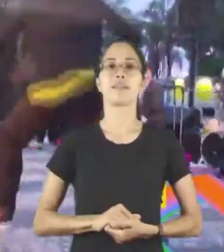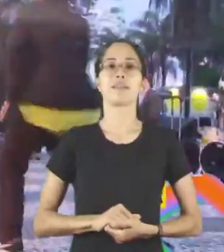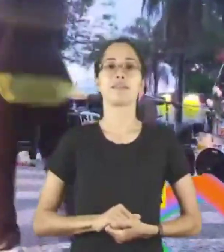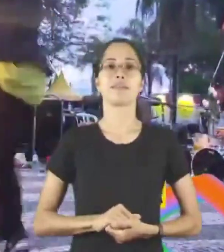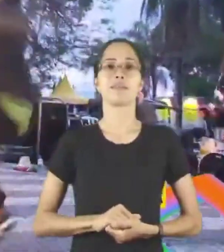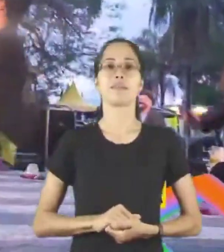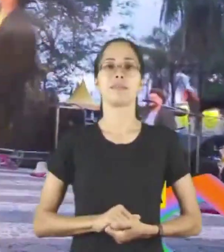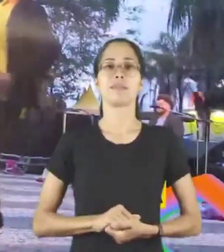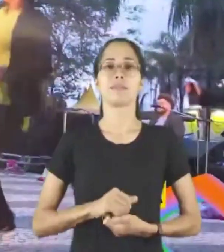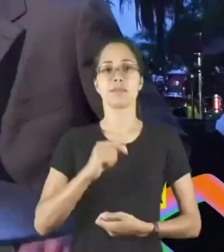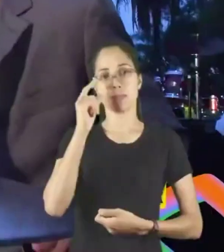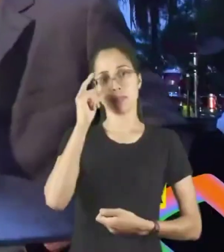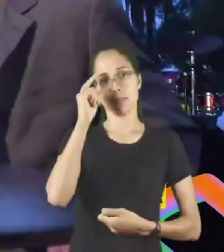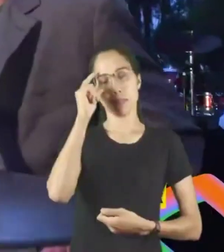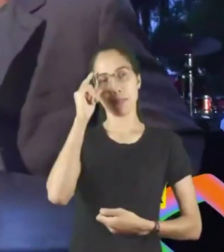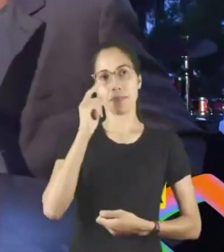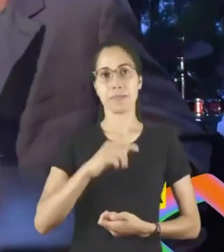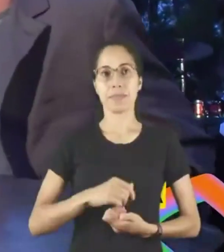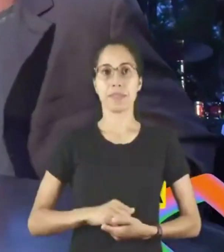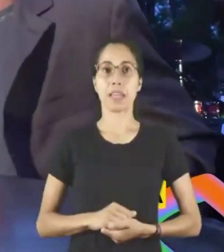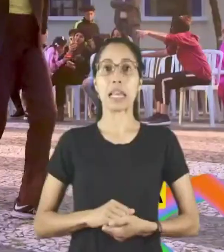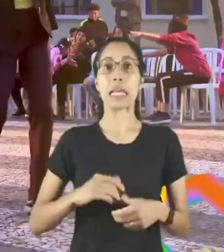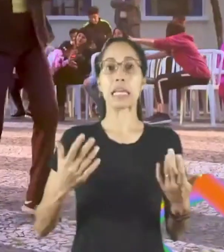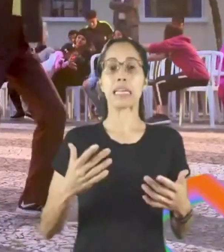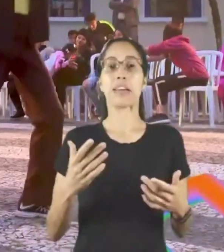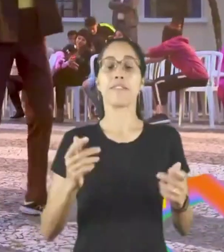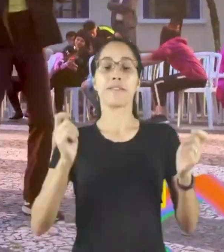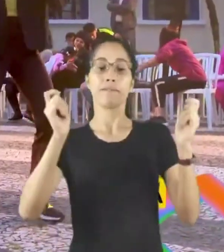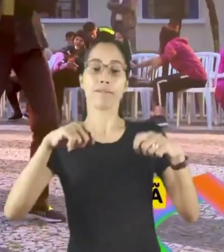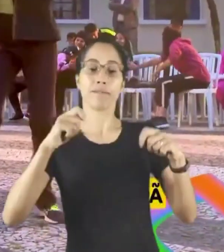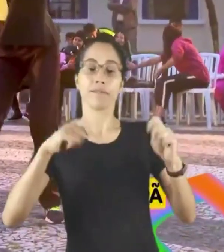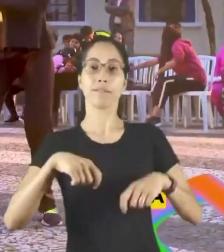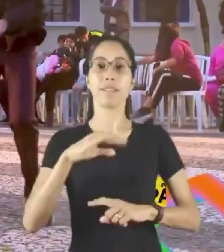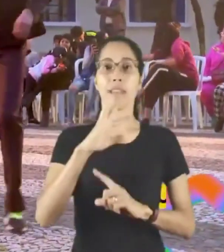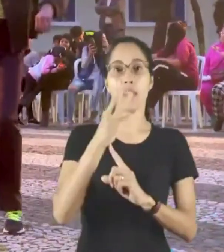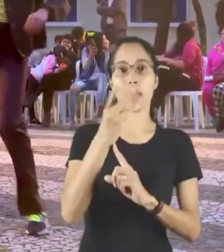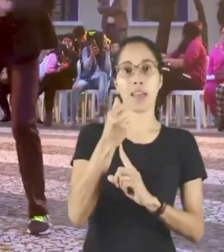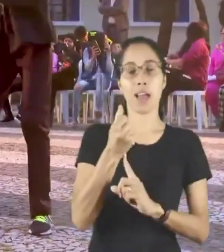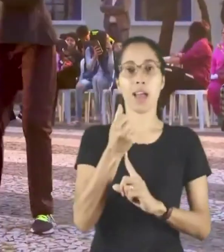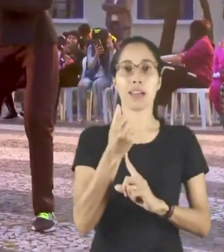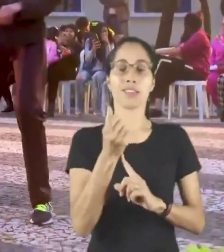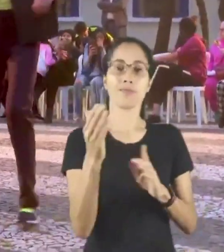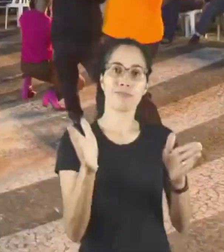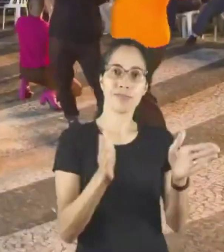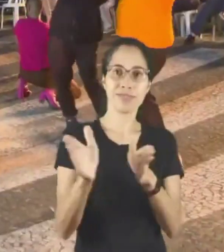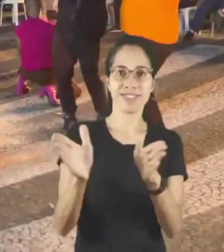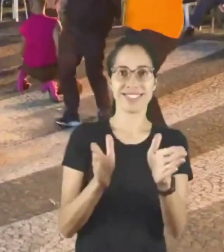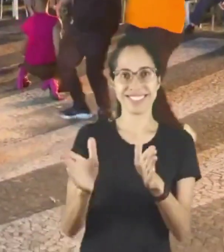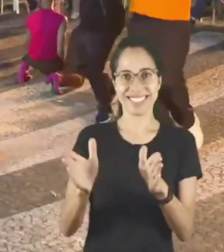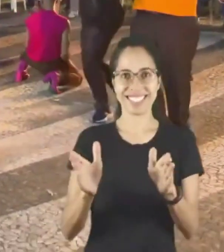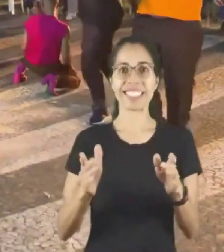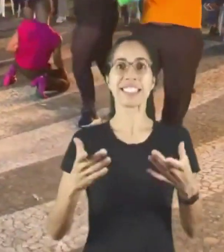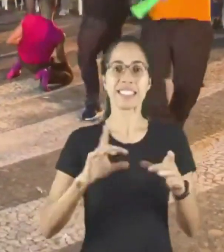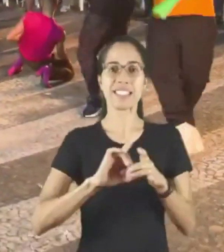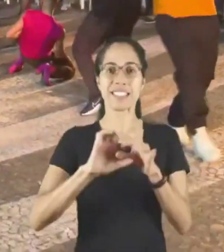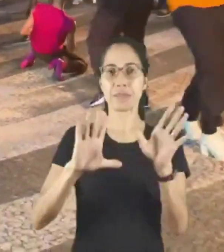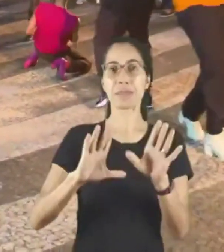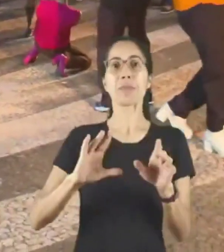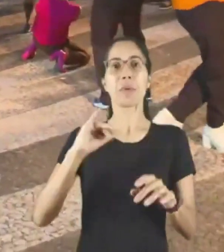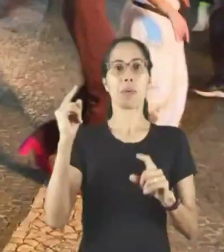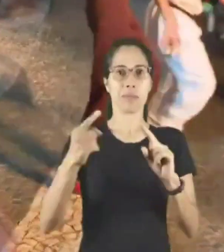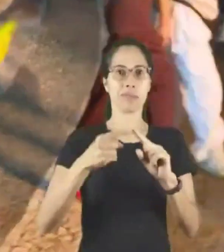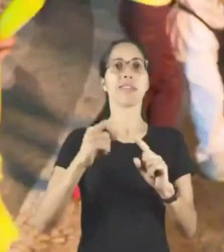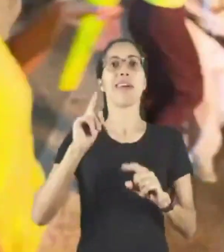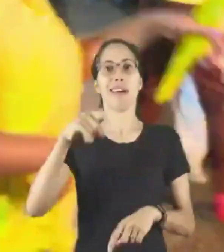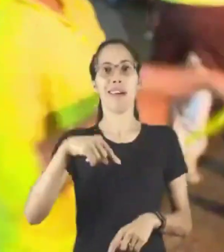Tornar a arte mais acessível e democrática é um dos principais objetivos do circuito, que se tornou uma tradição nos